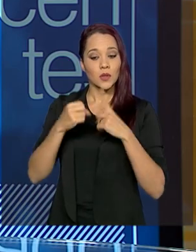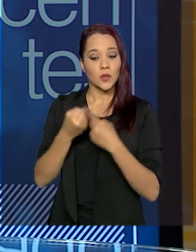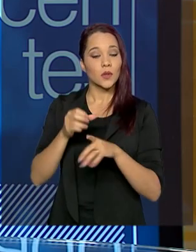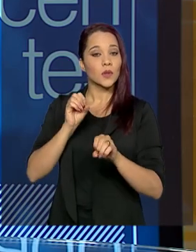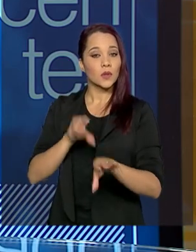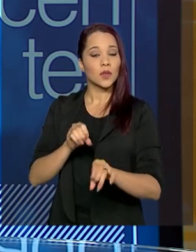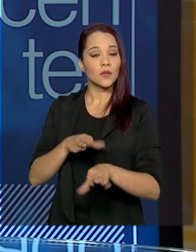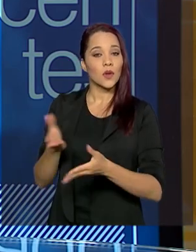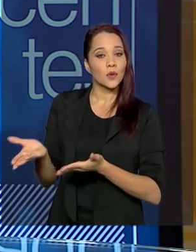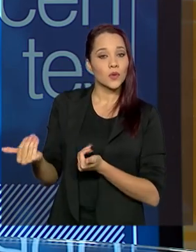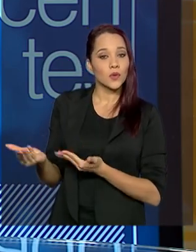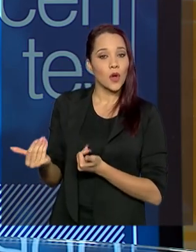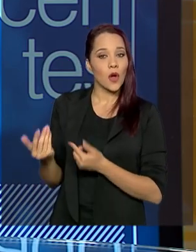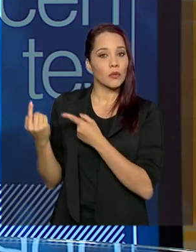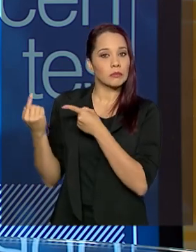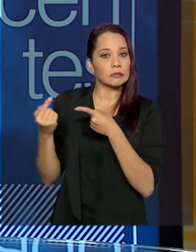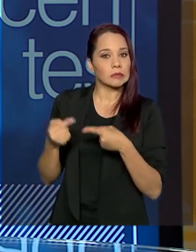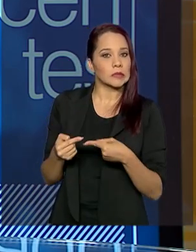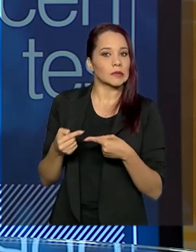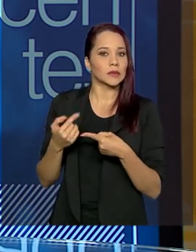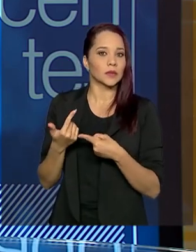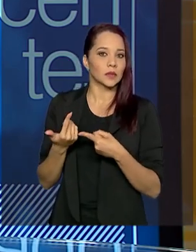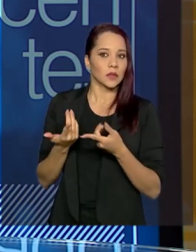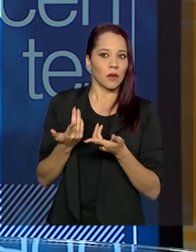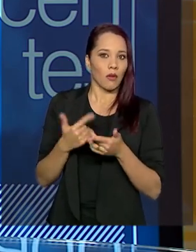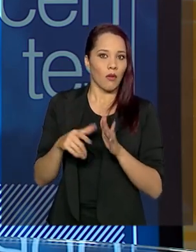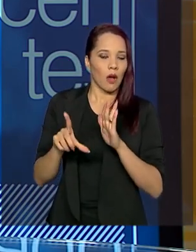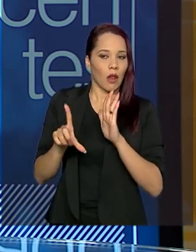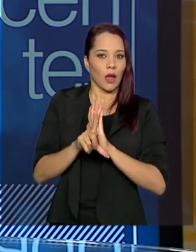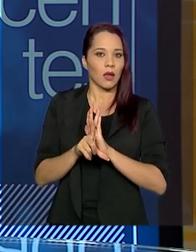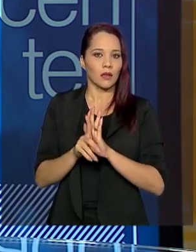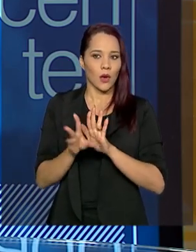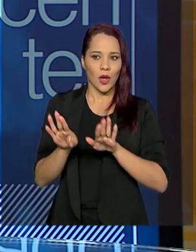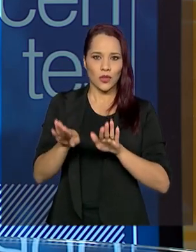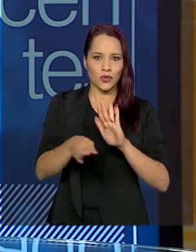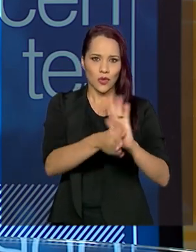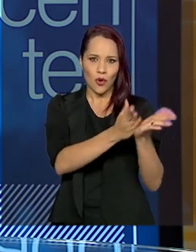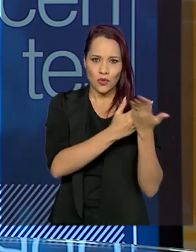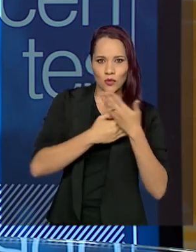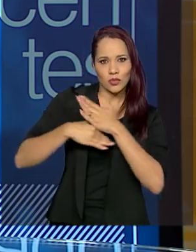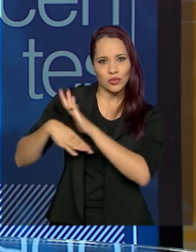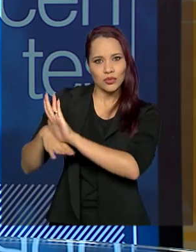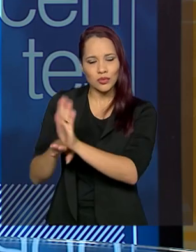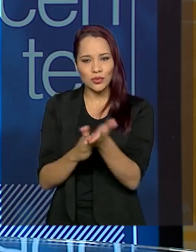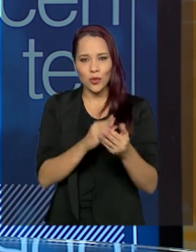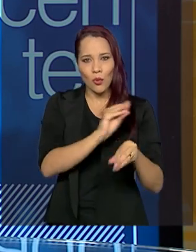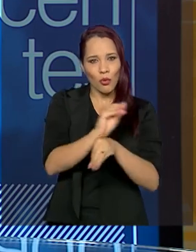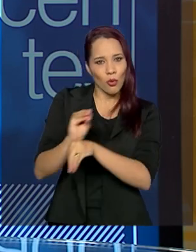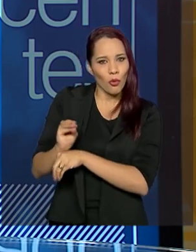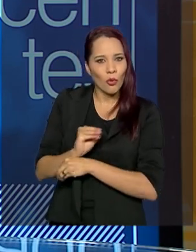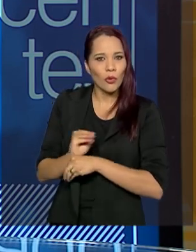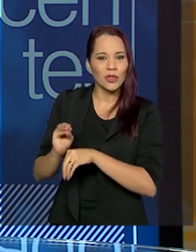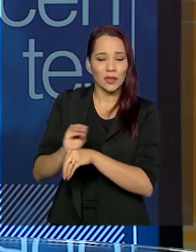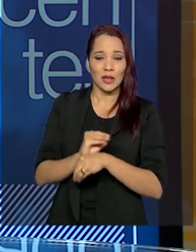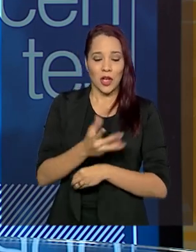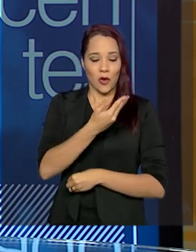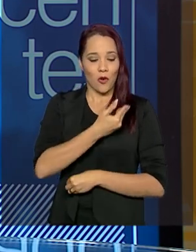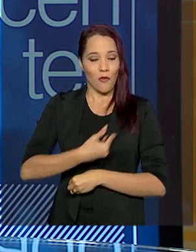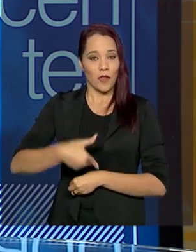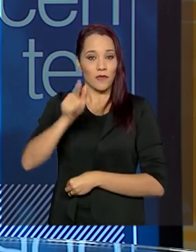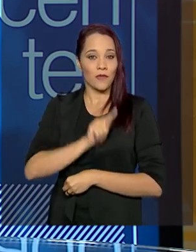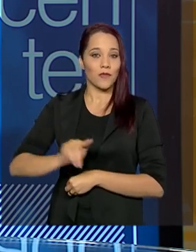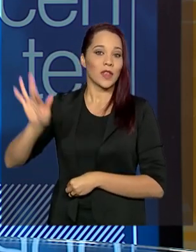que são os adolescentes em conflito com a lei. Então, é todo mundo cuidando de todo mundo, que é o nosso grande lema. É governo federal,